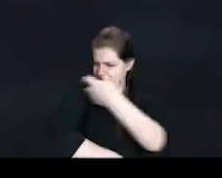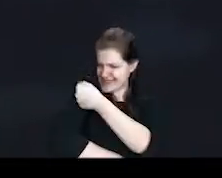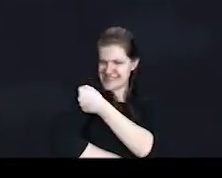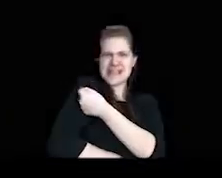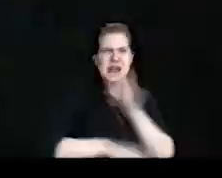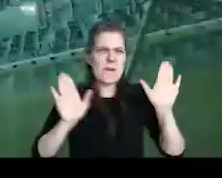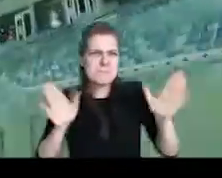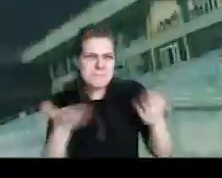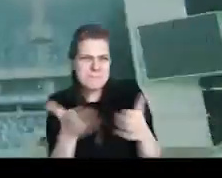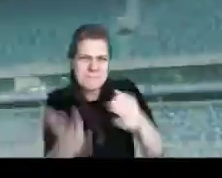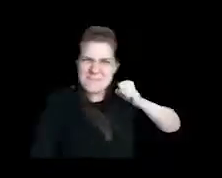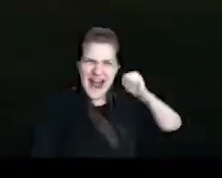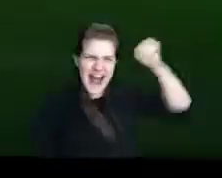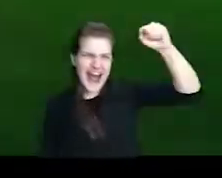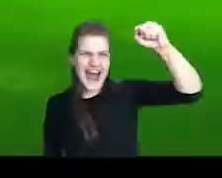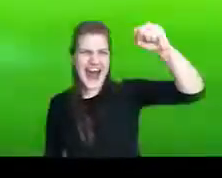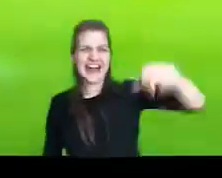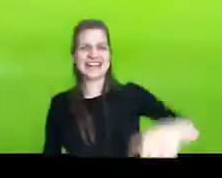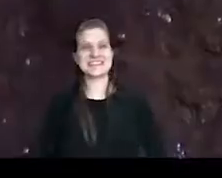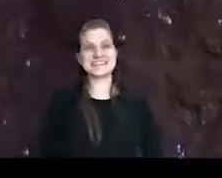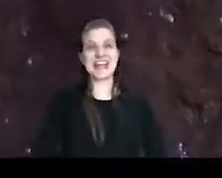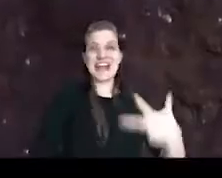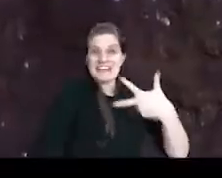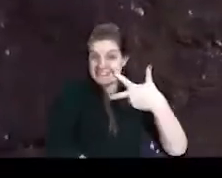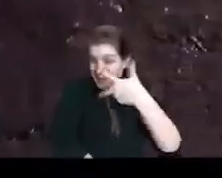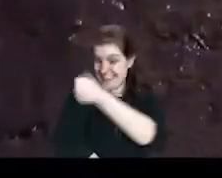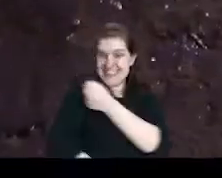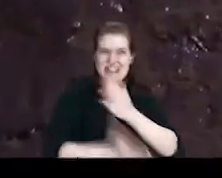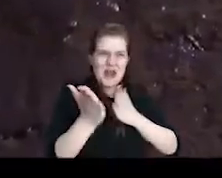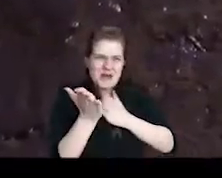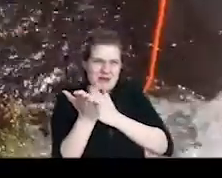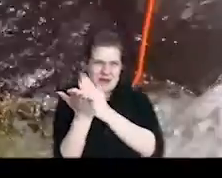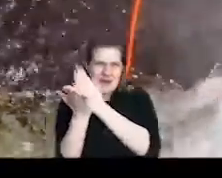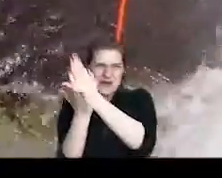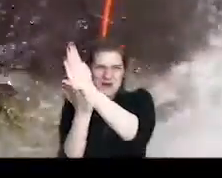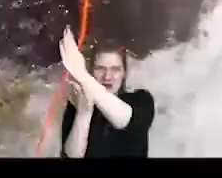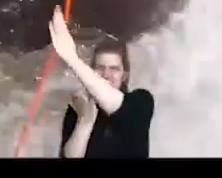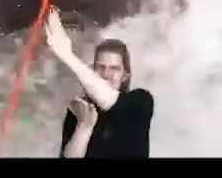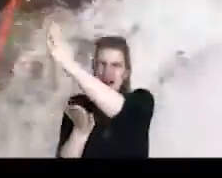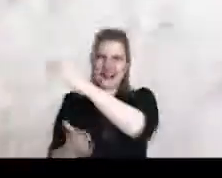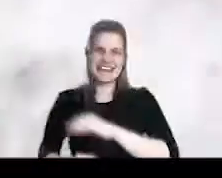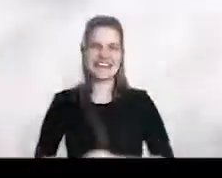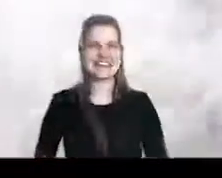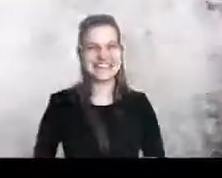e vamos pra cima vacina e voa alto